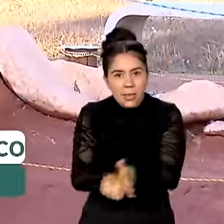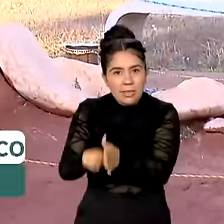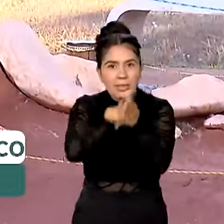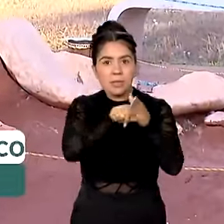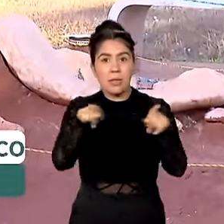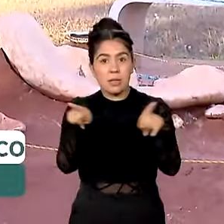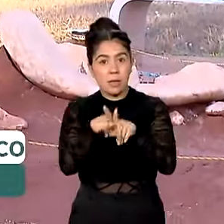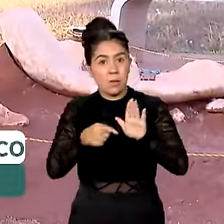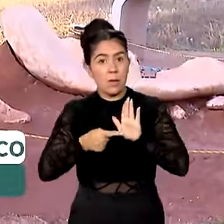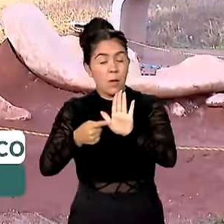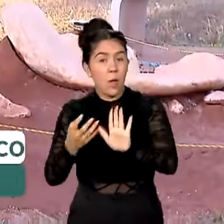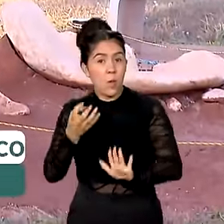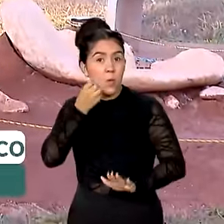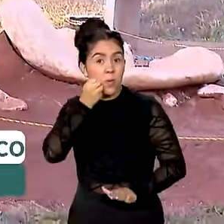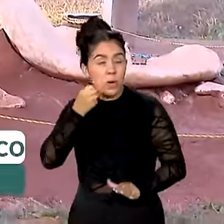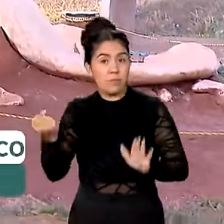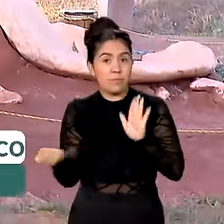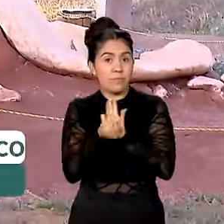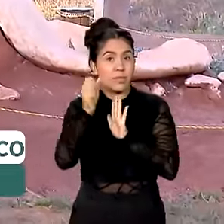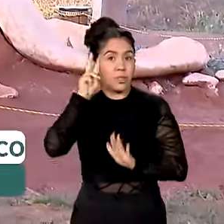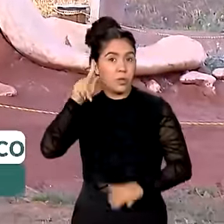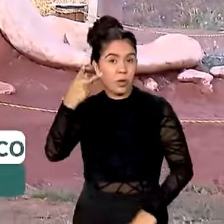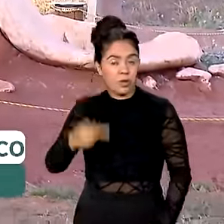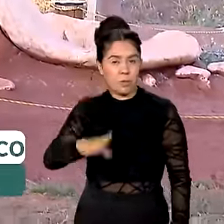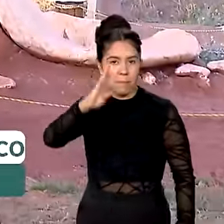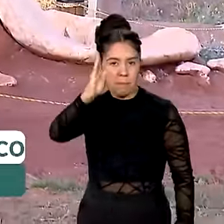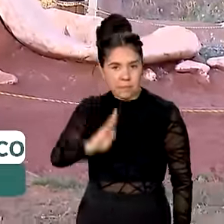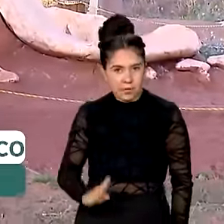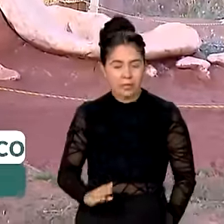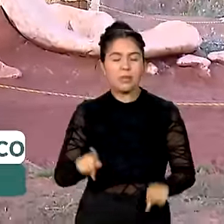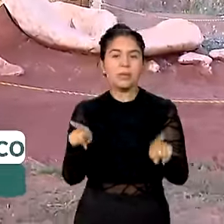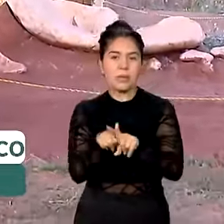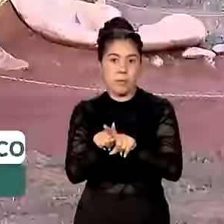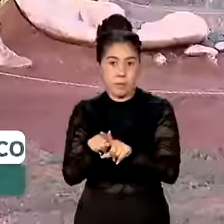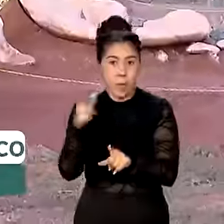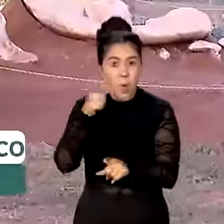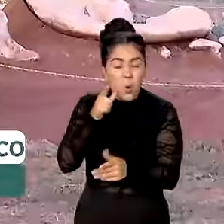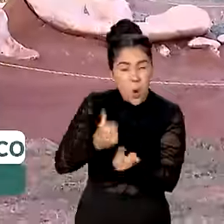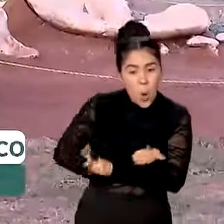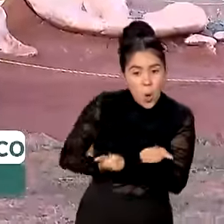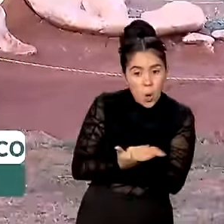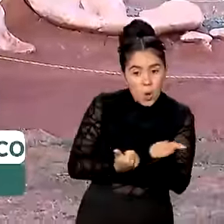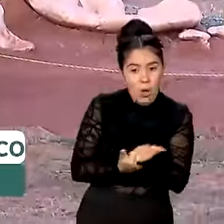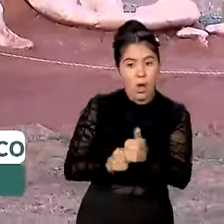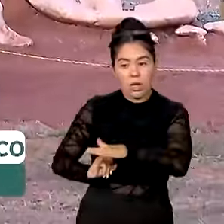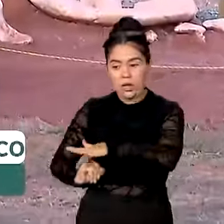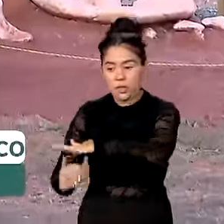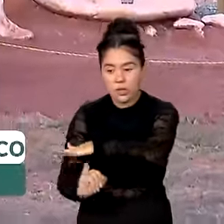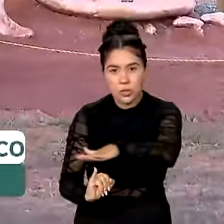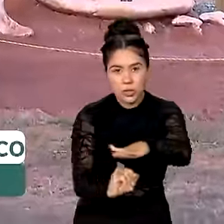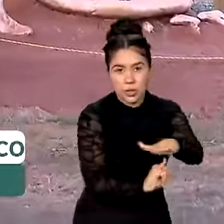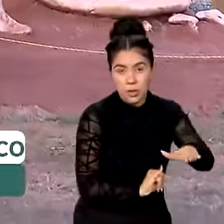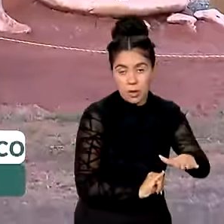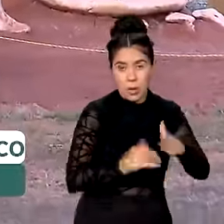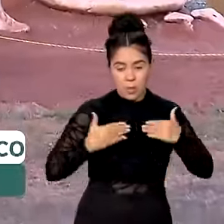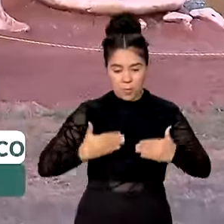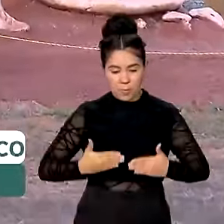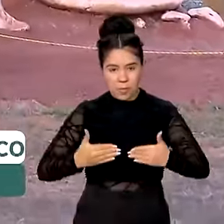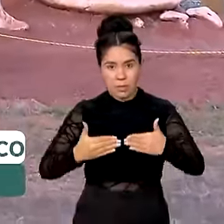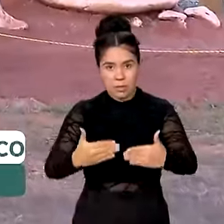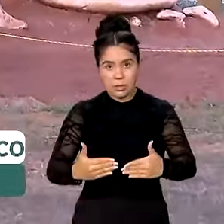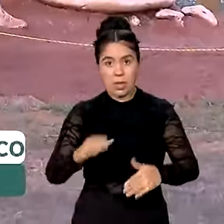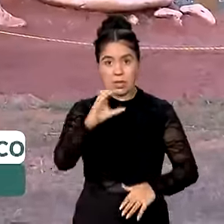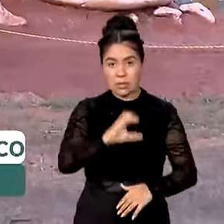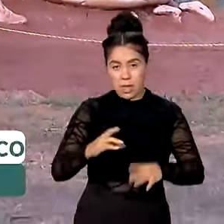patrimônio histórico-cultural do país. E para apoiar essas e outras instituições, o Ministério da Ciência,